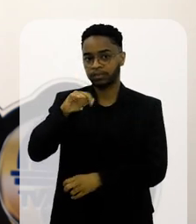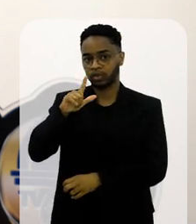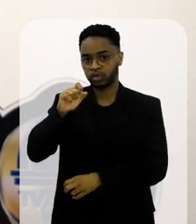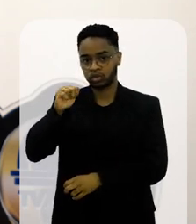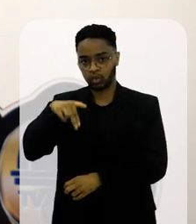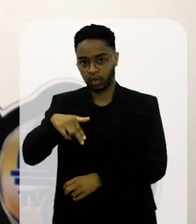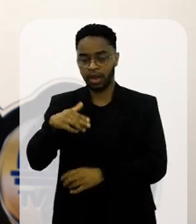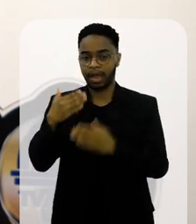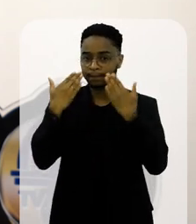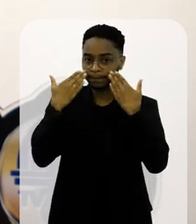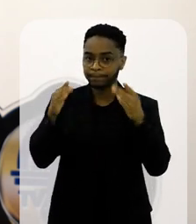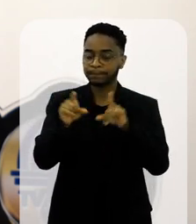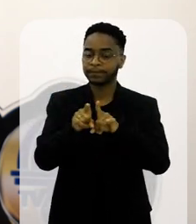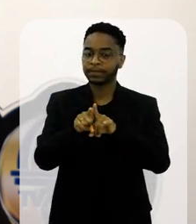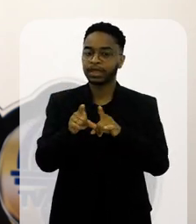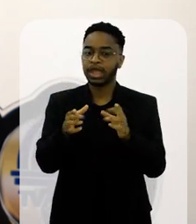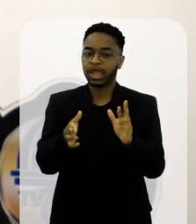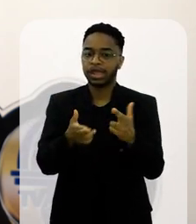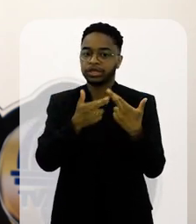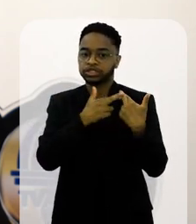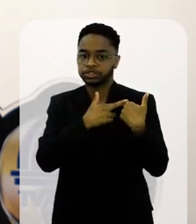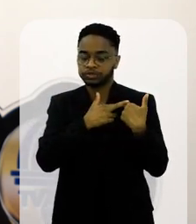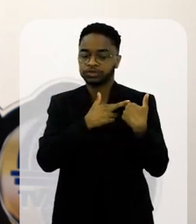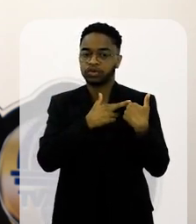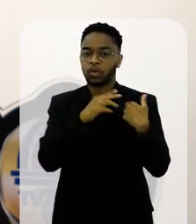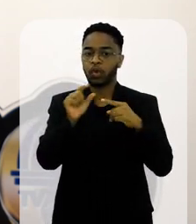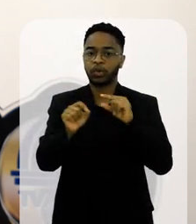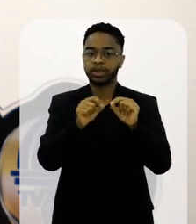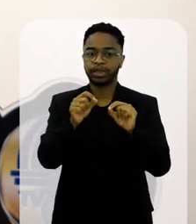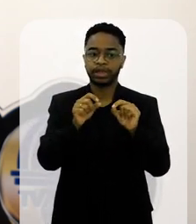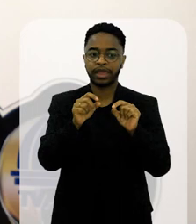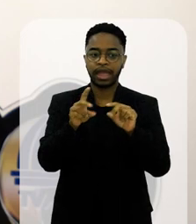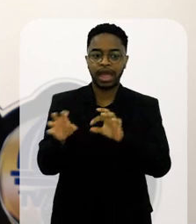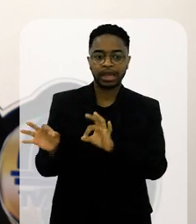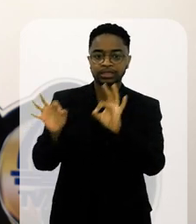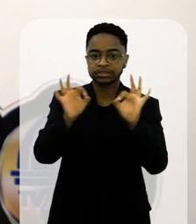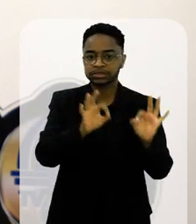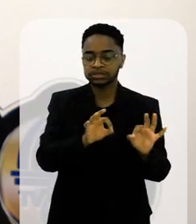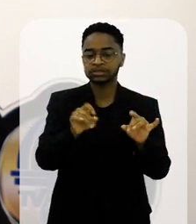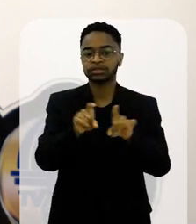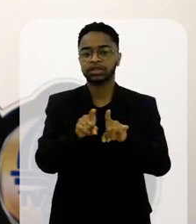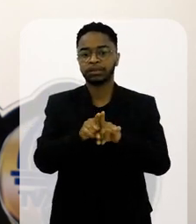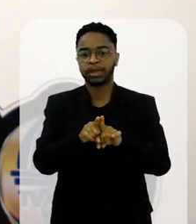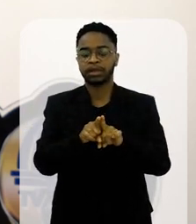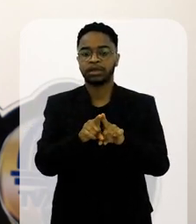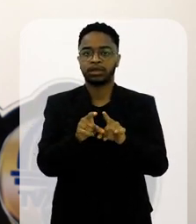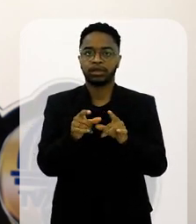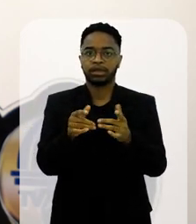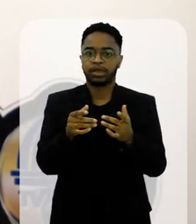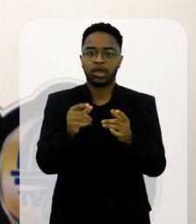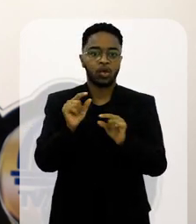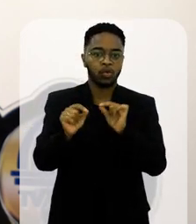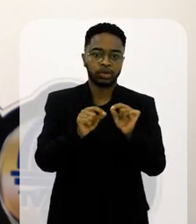a ser apresentador. sim. toda a responsabilidade do que está sendo visto ali, do que está sendo